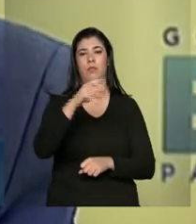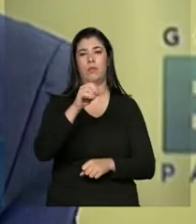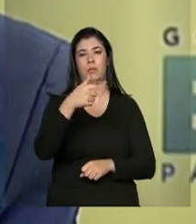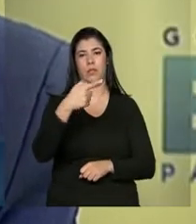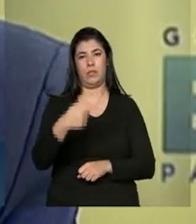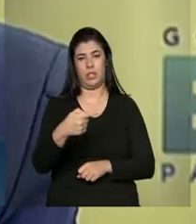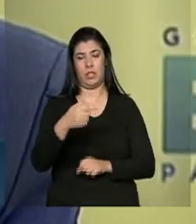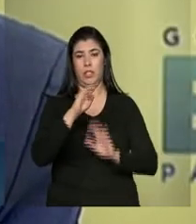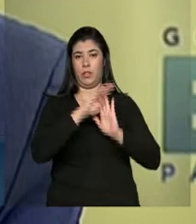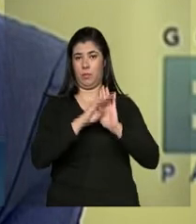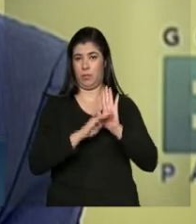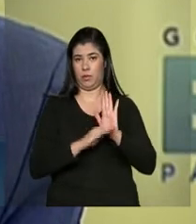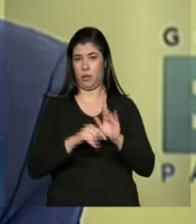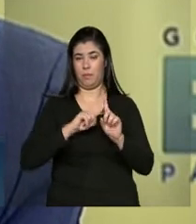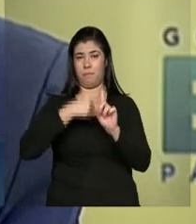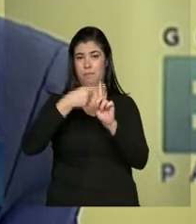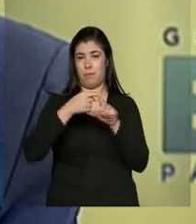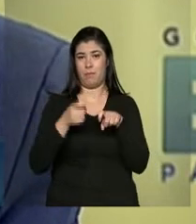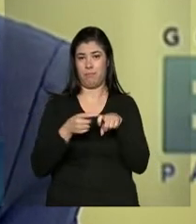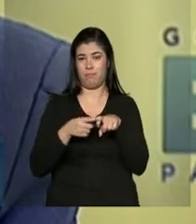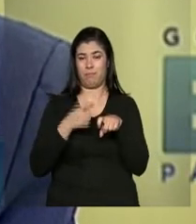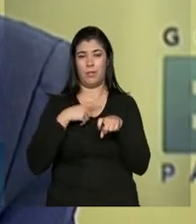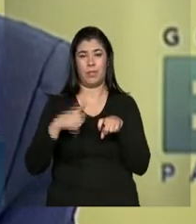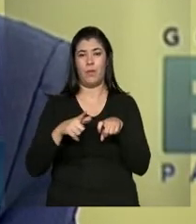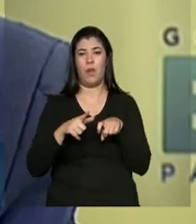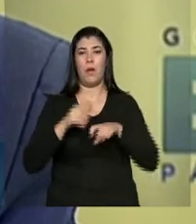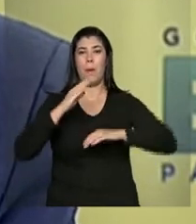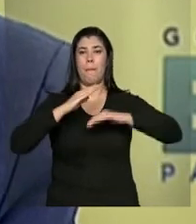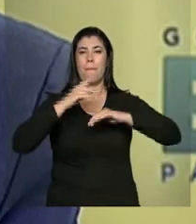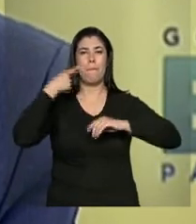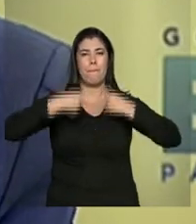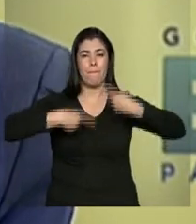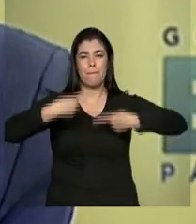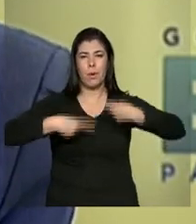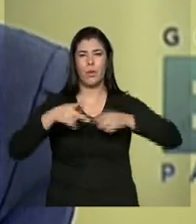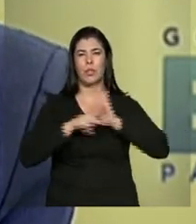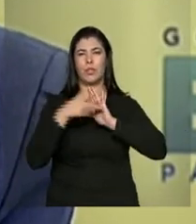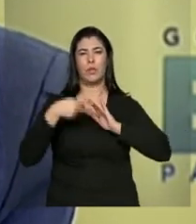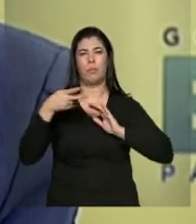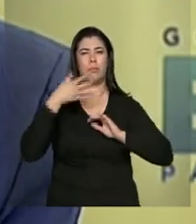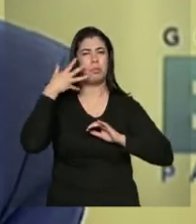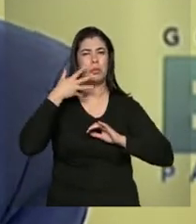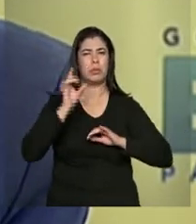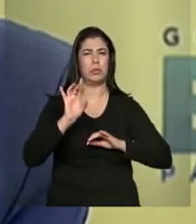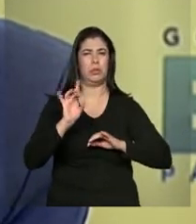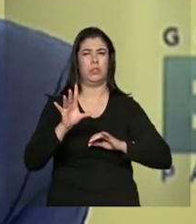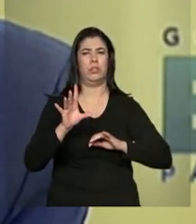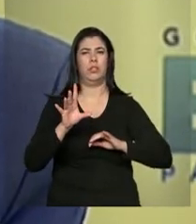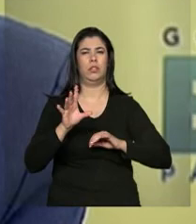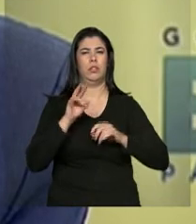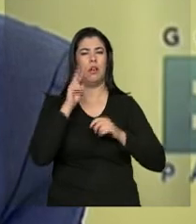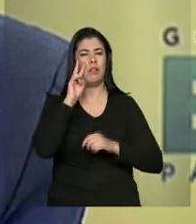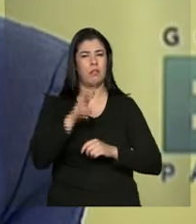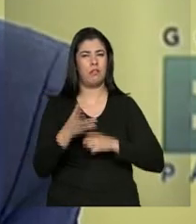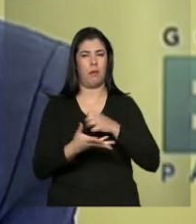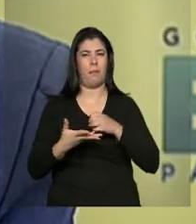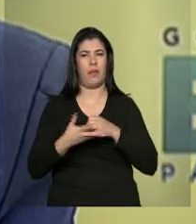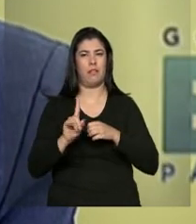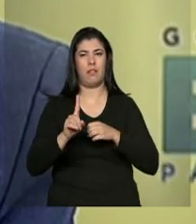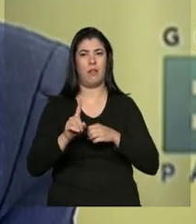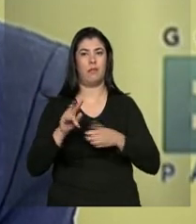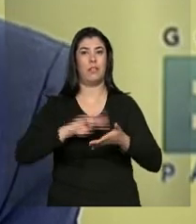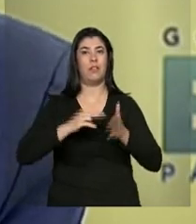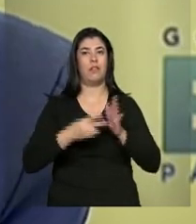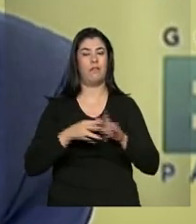Médicos não é apenas uma política de provimento e garantia de atenção básica. É uma política estruturante